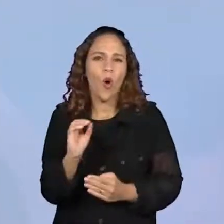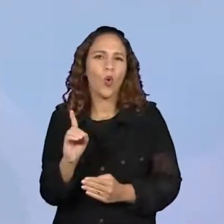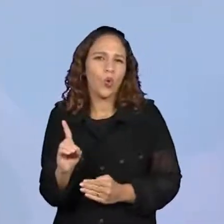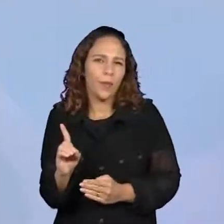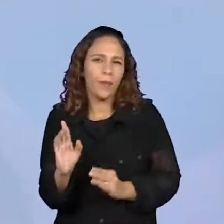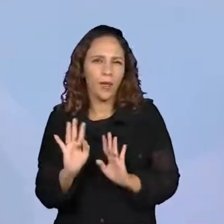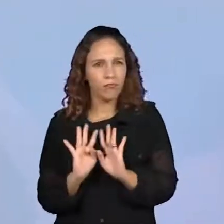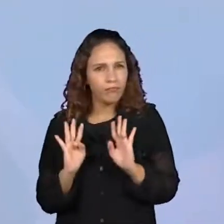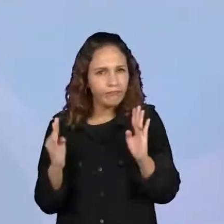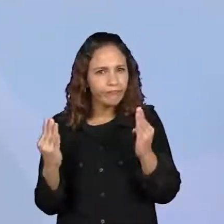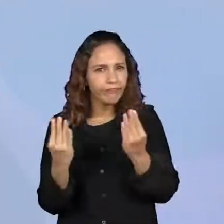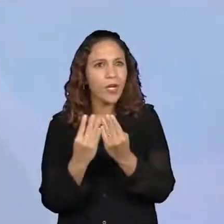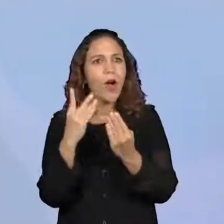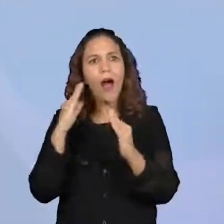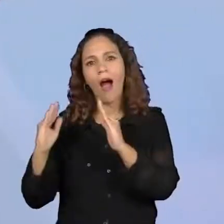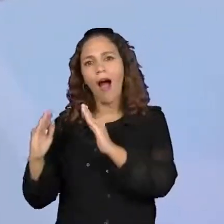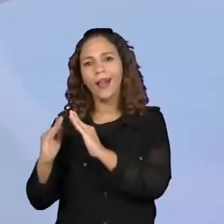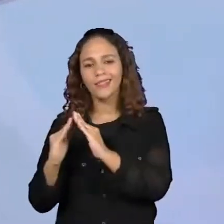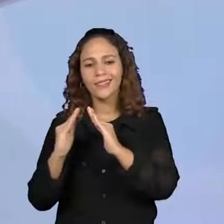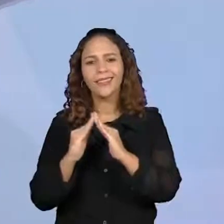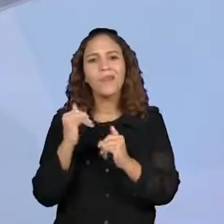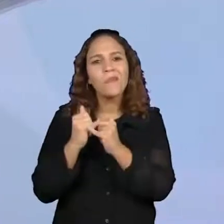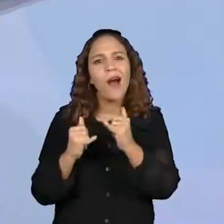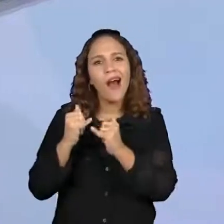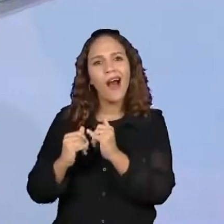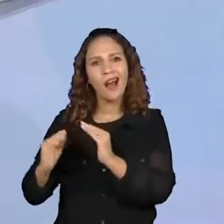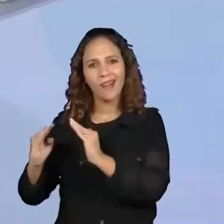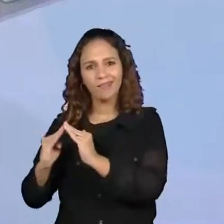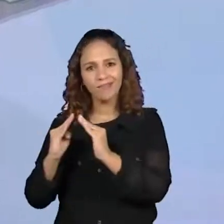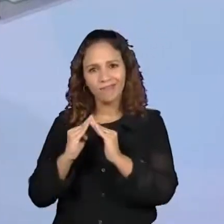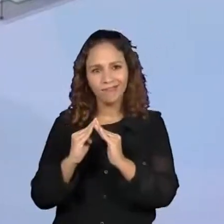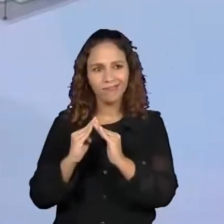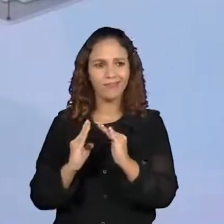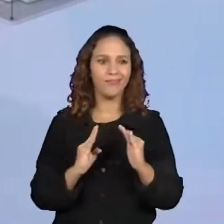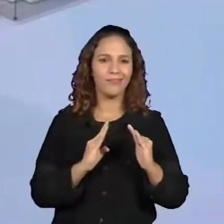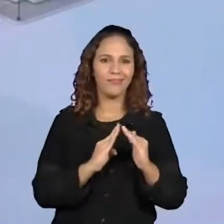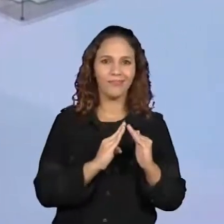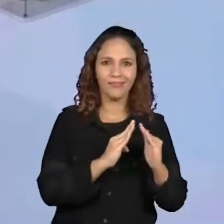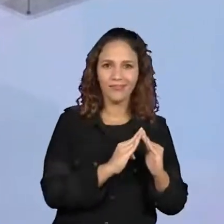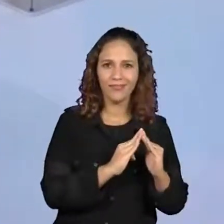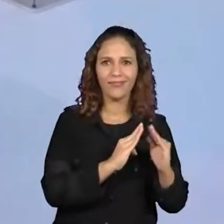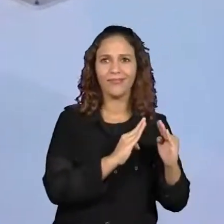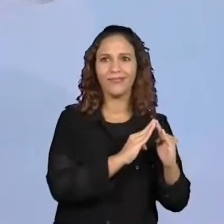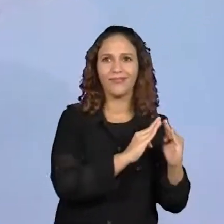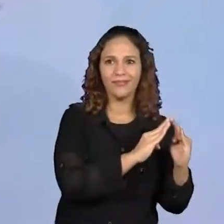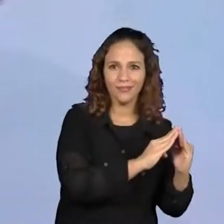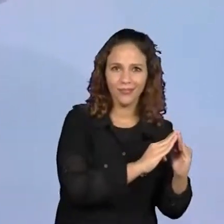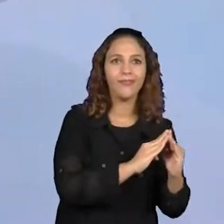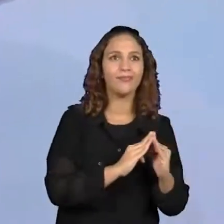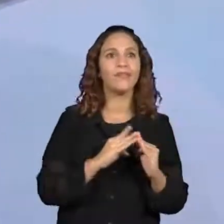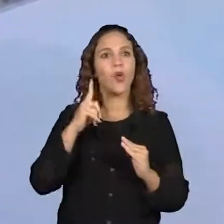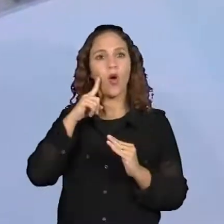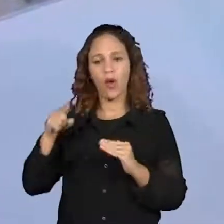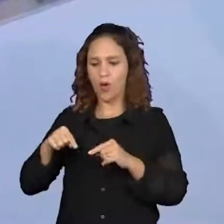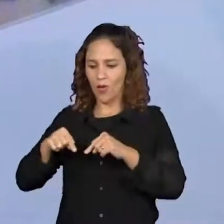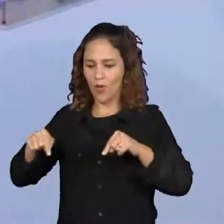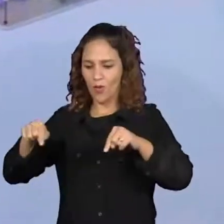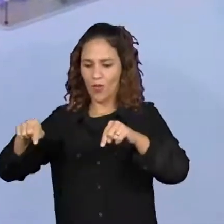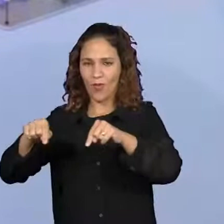semelhantes. Olha só, temos aqui duas, mais duas, mais duas. Temos uma quadra, não é?